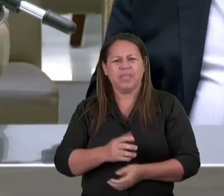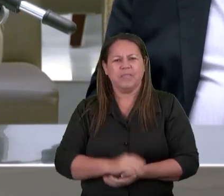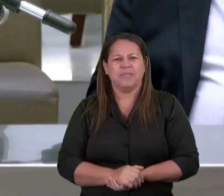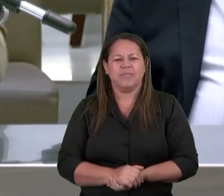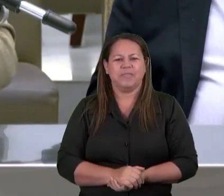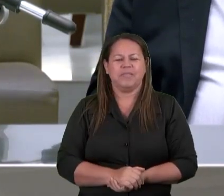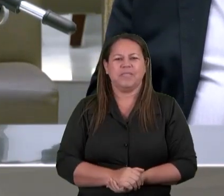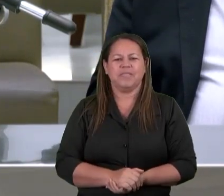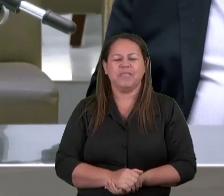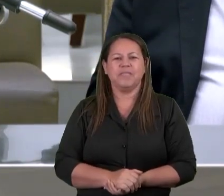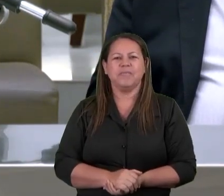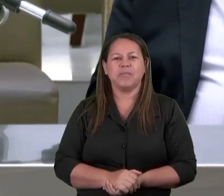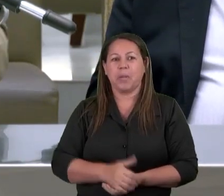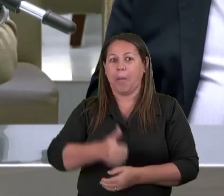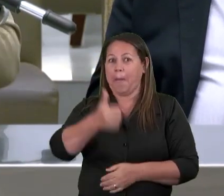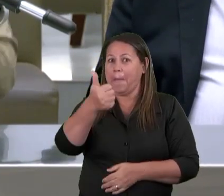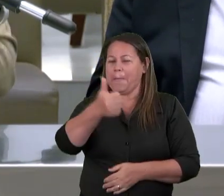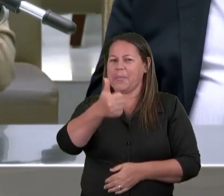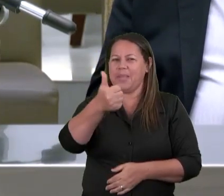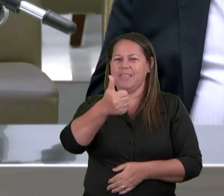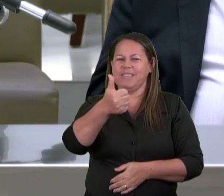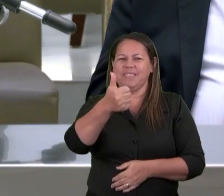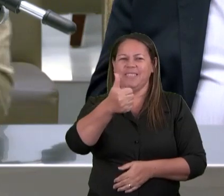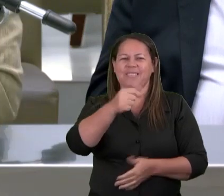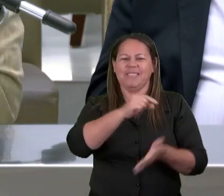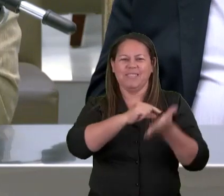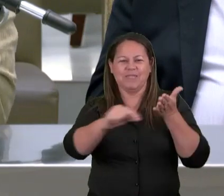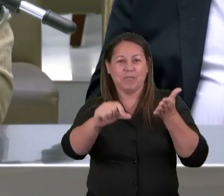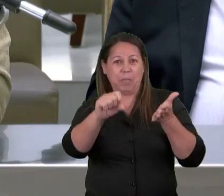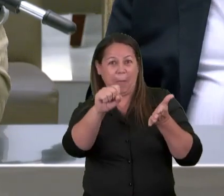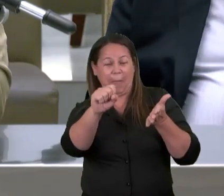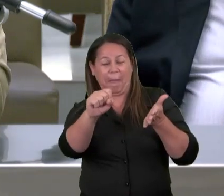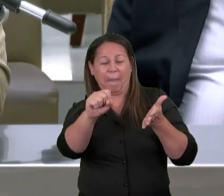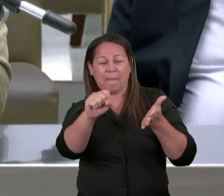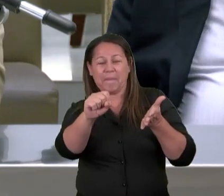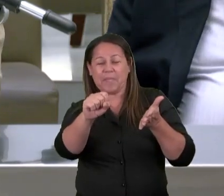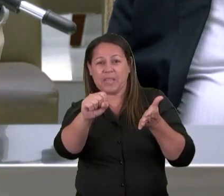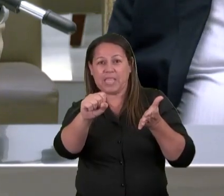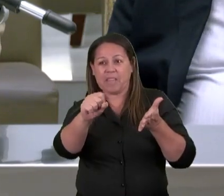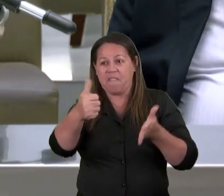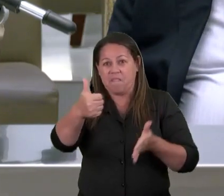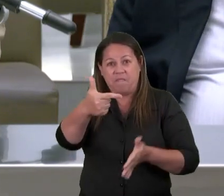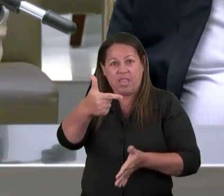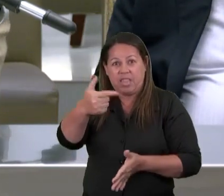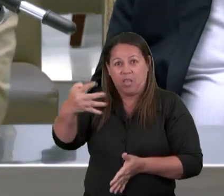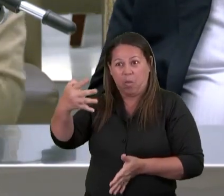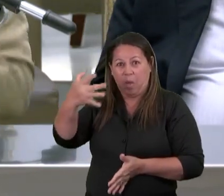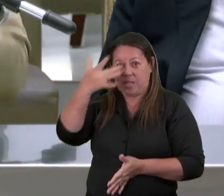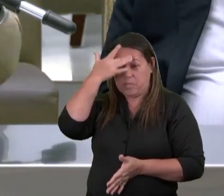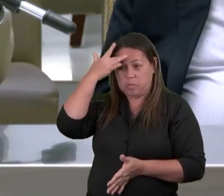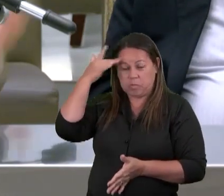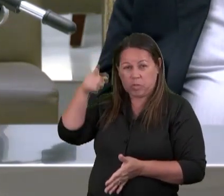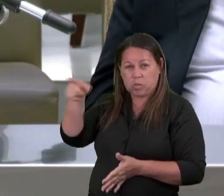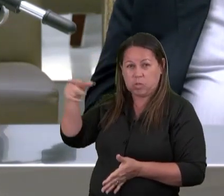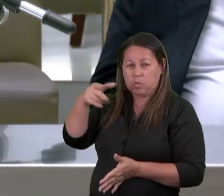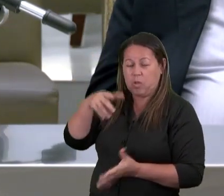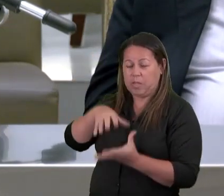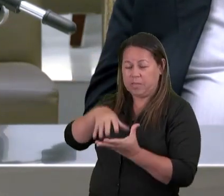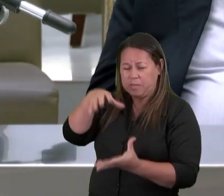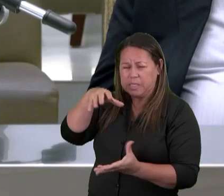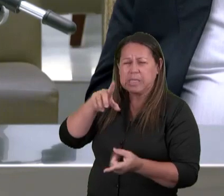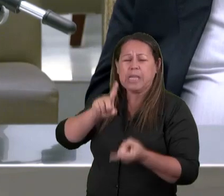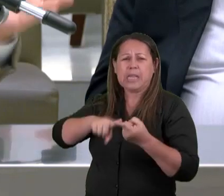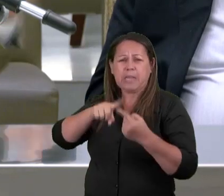Está exatamente No versículo 8 Diz Que os 24 Anciãos E os 4